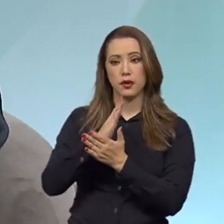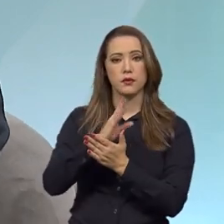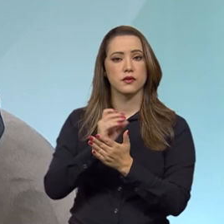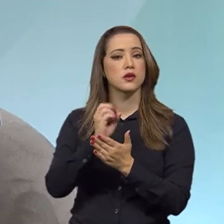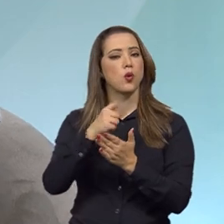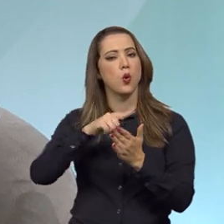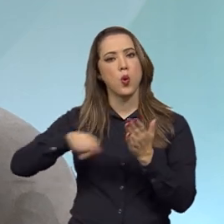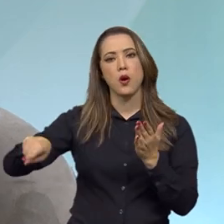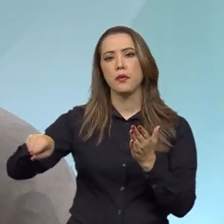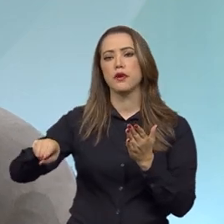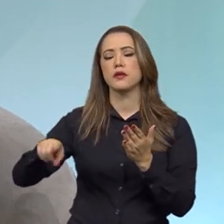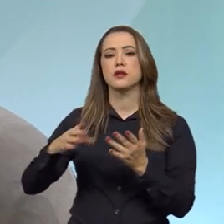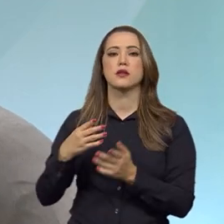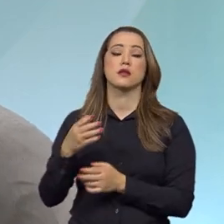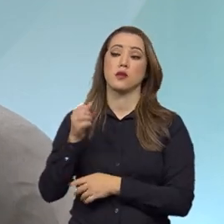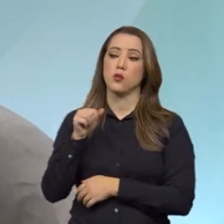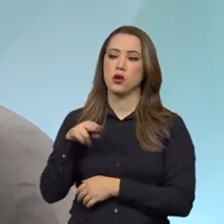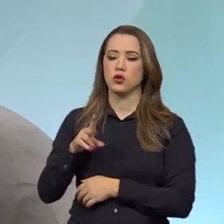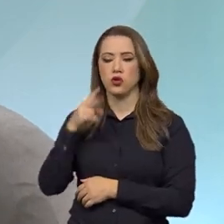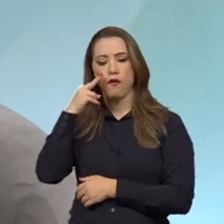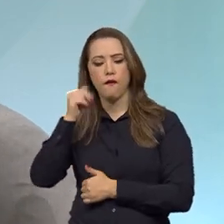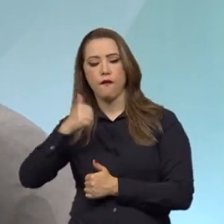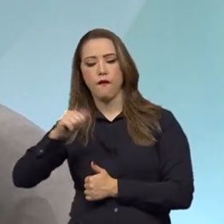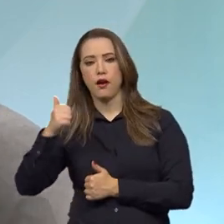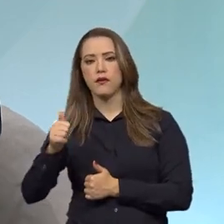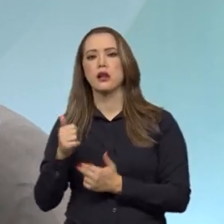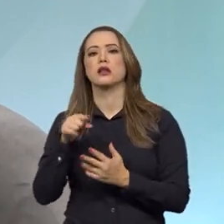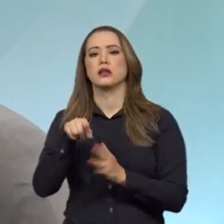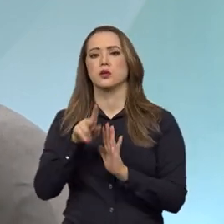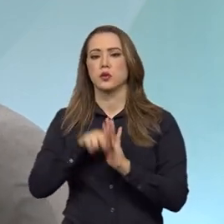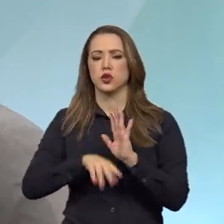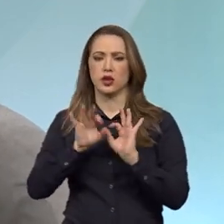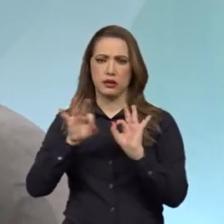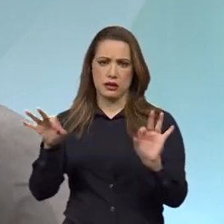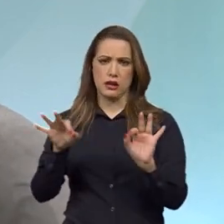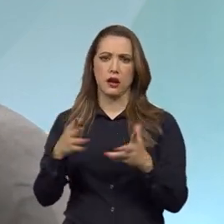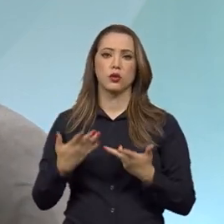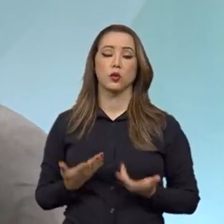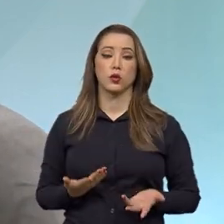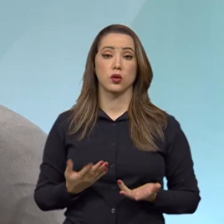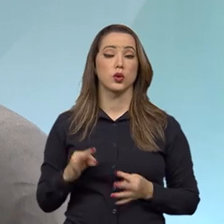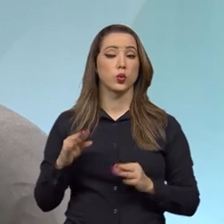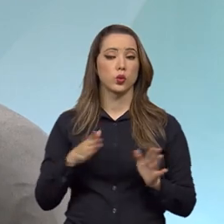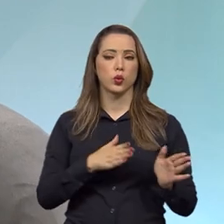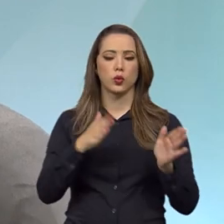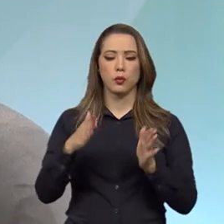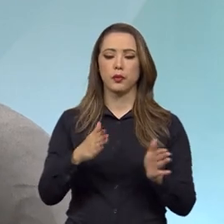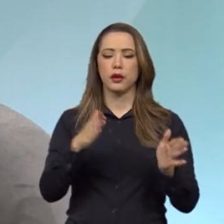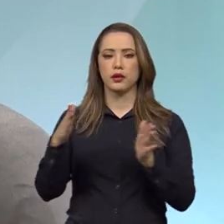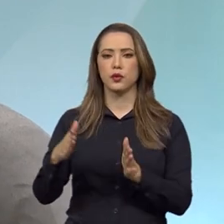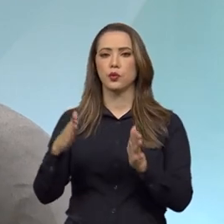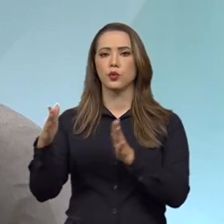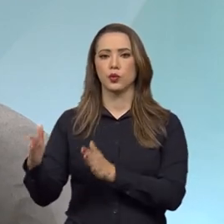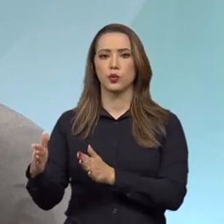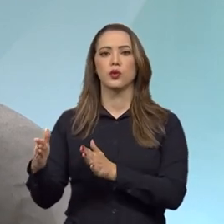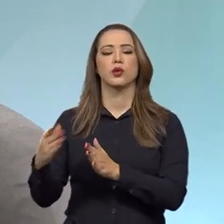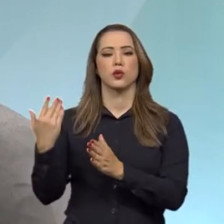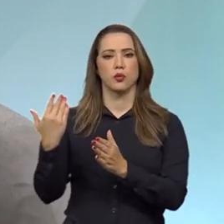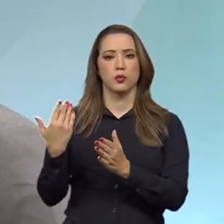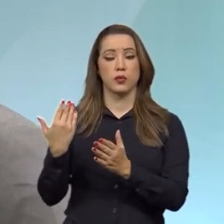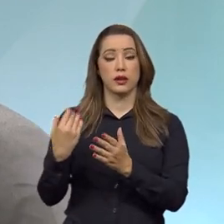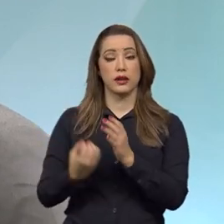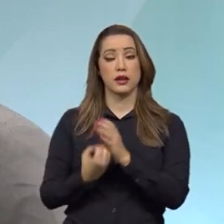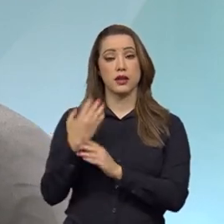também a Advocacia-Geral da União analisa, a constitucionalidade desse projeto. Então, durante todas as fases do processo legislativo, nós temos a